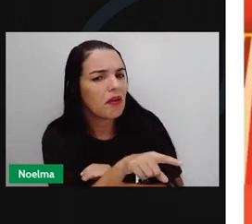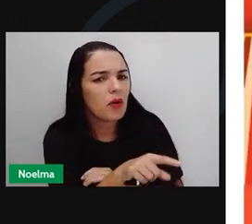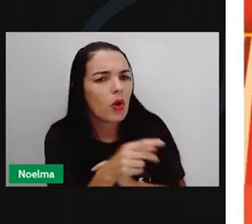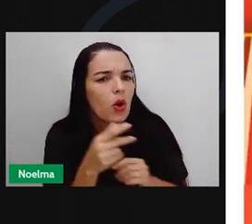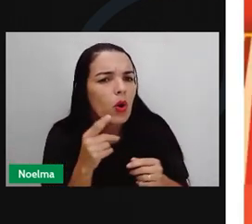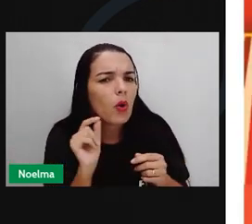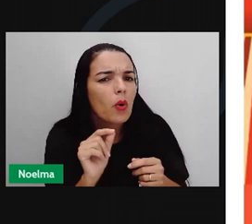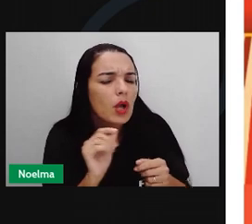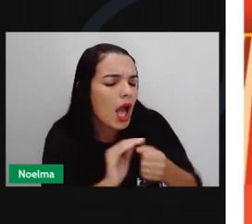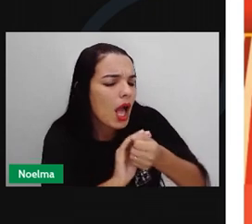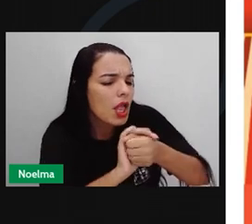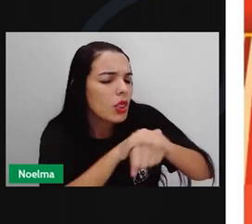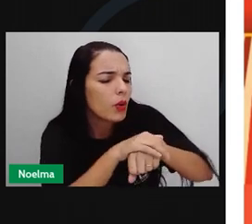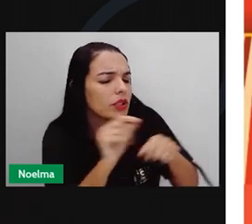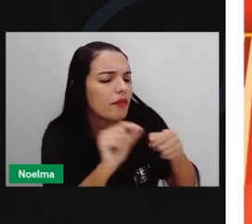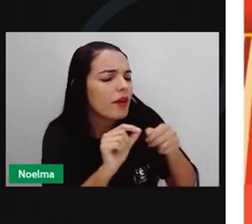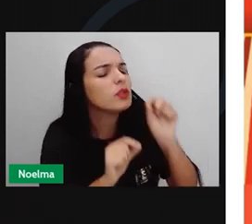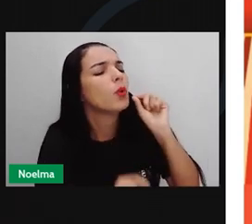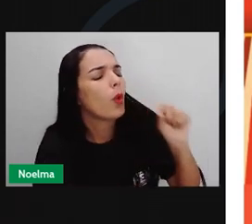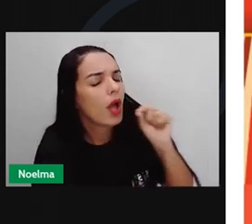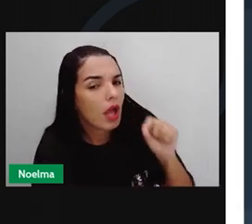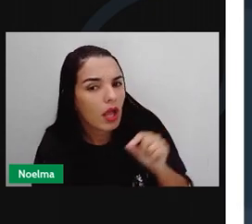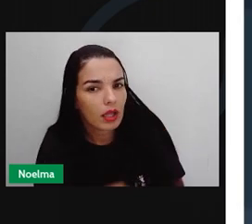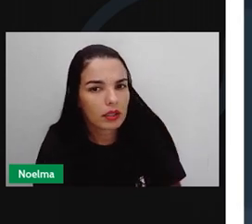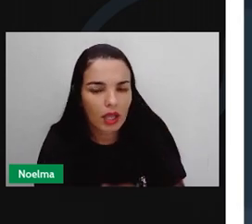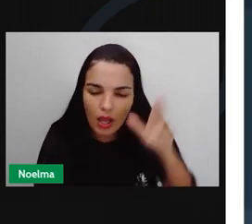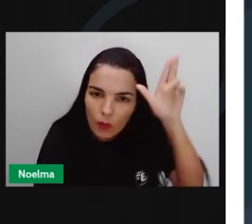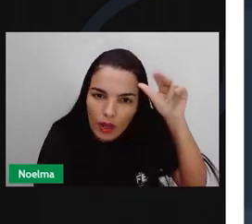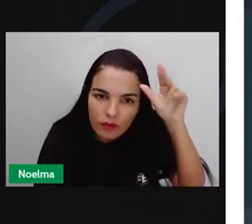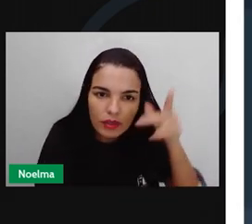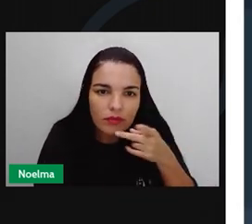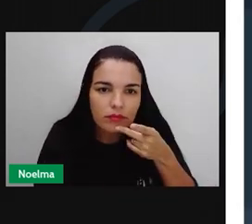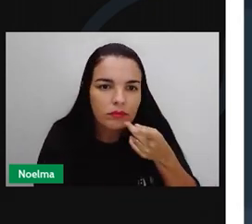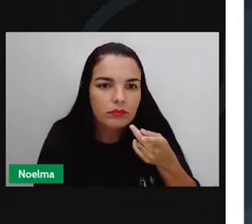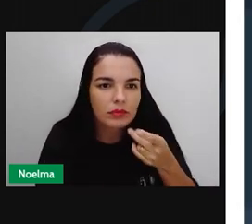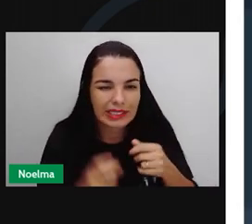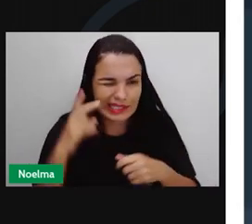como é que você faz de noite? O cavalo respondeu.